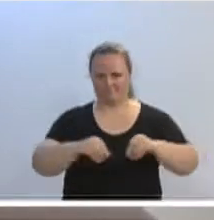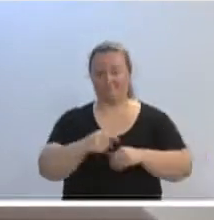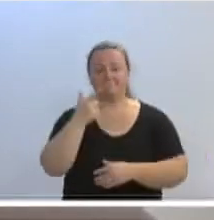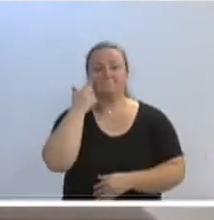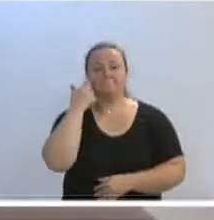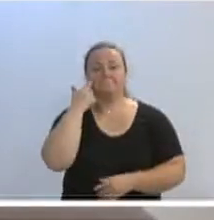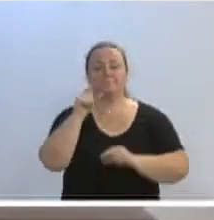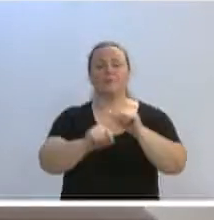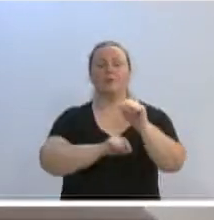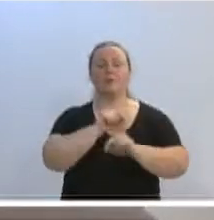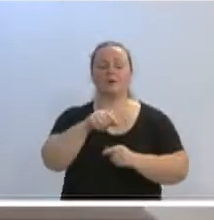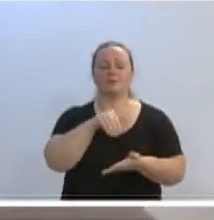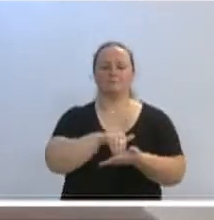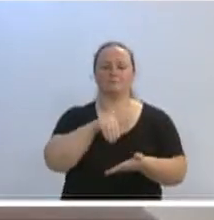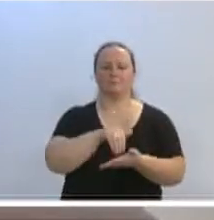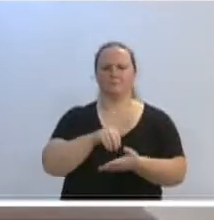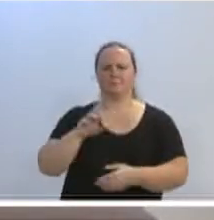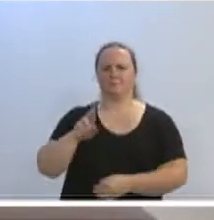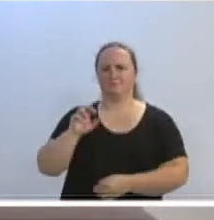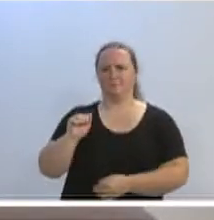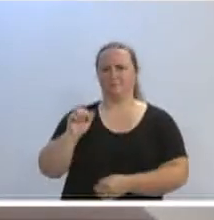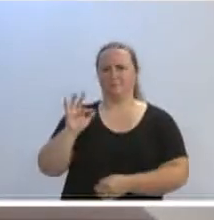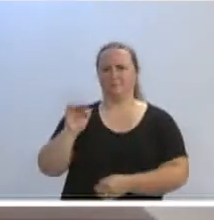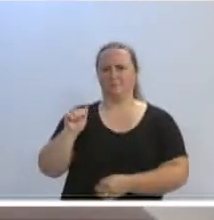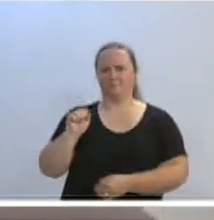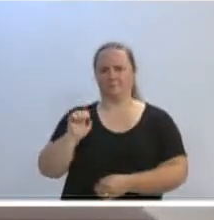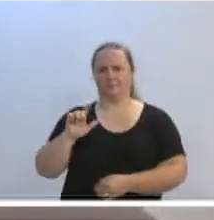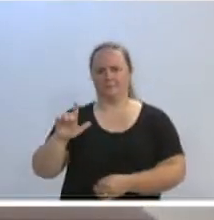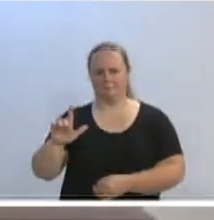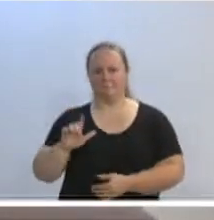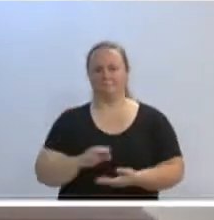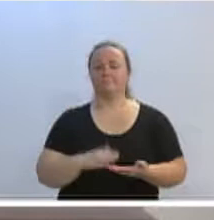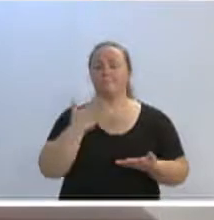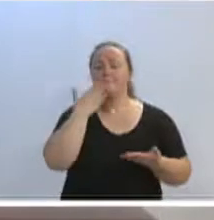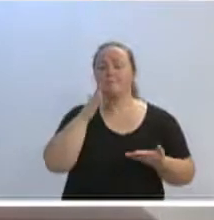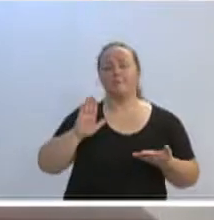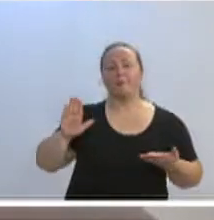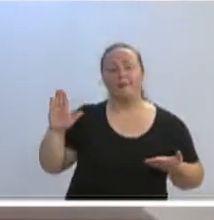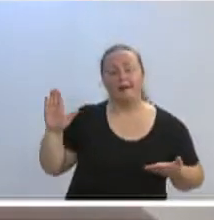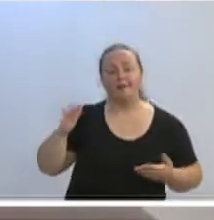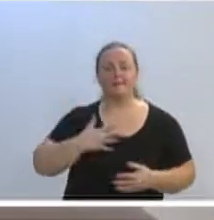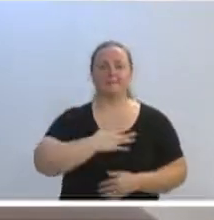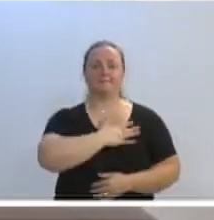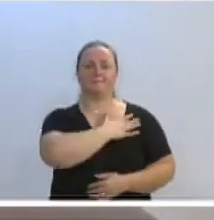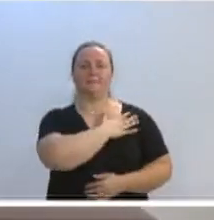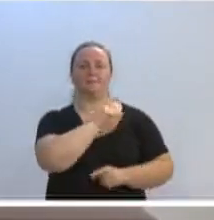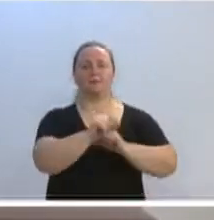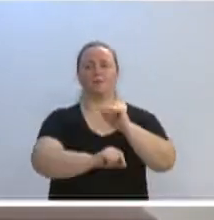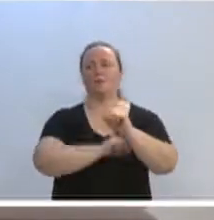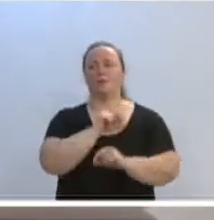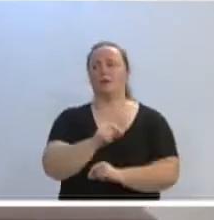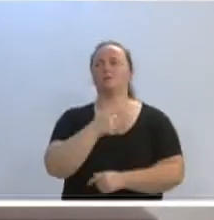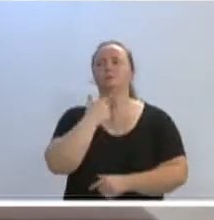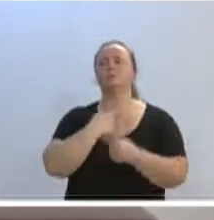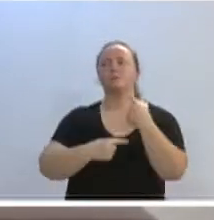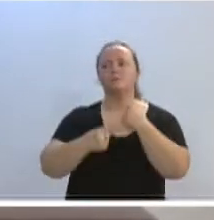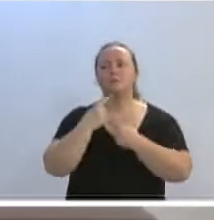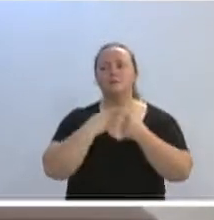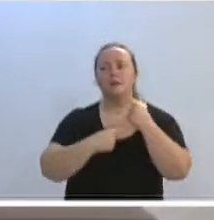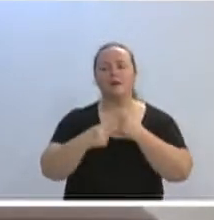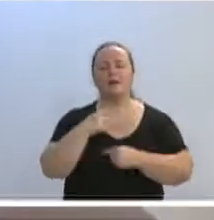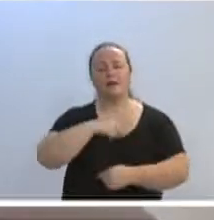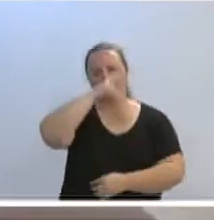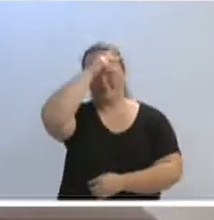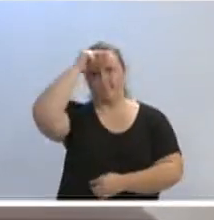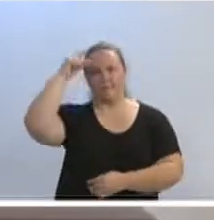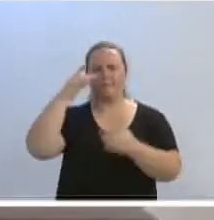fará o nosso secretário Rafael Enzo, o novo secretário, porque promessas são antigas, o ex-prefeito Napoleão já falava que bastava ter boa vontade, que bastava ter um prefeito